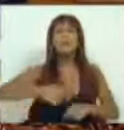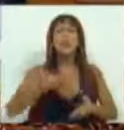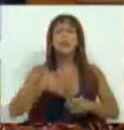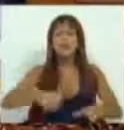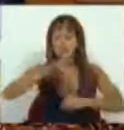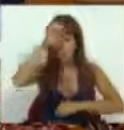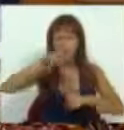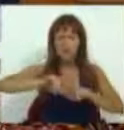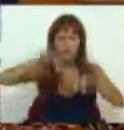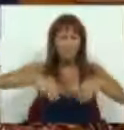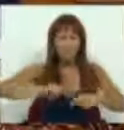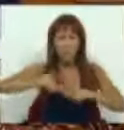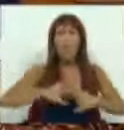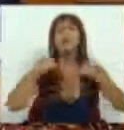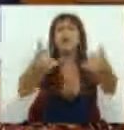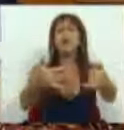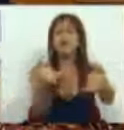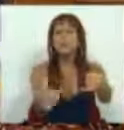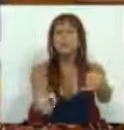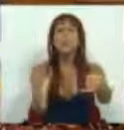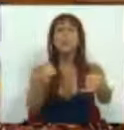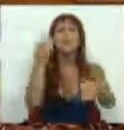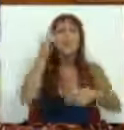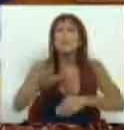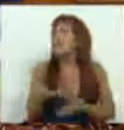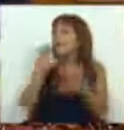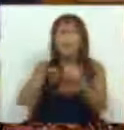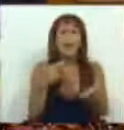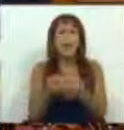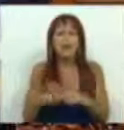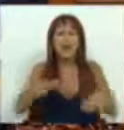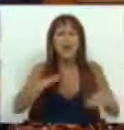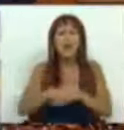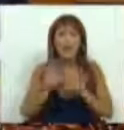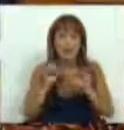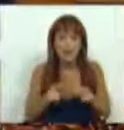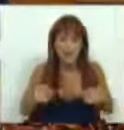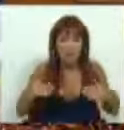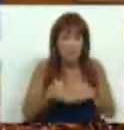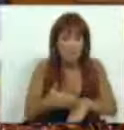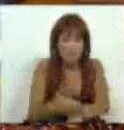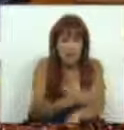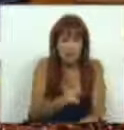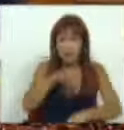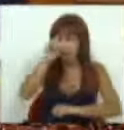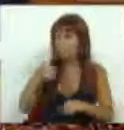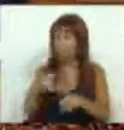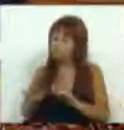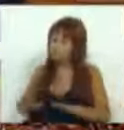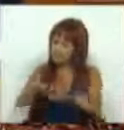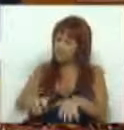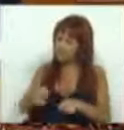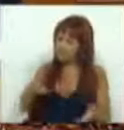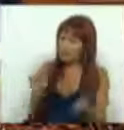assumida pelo Governo no final do próximo ano de 2012? Como vamos financiar a rede de cuidados paliativos que este Governo, através da